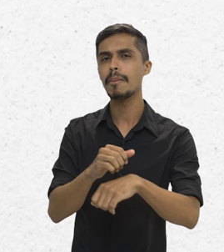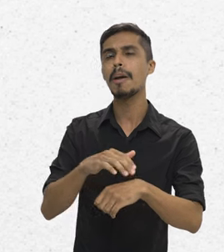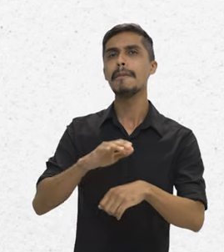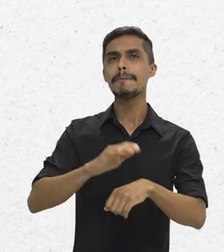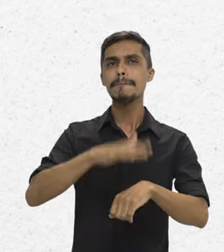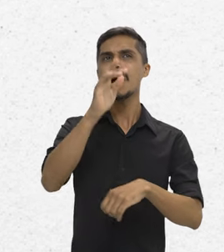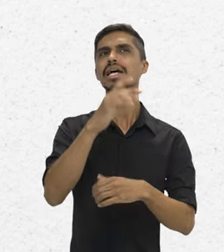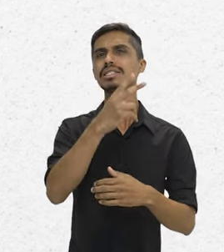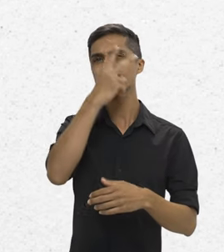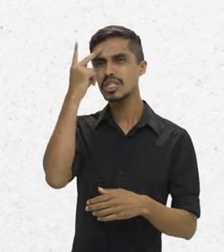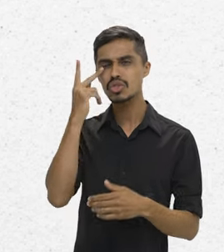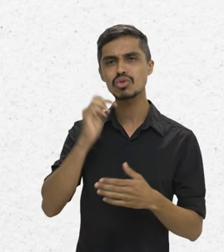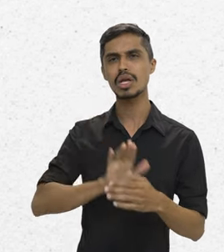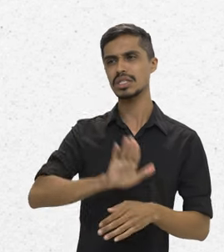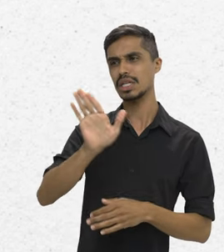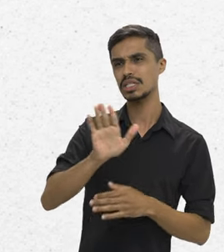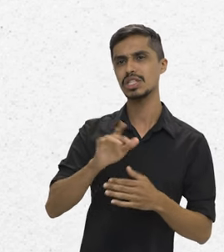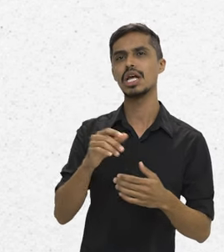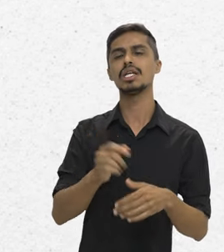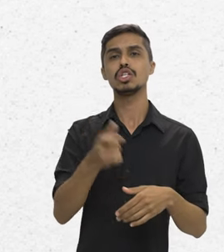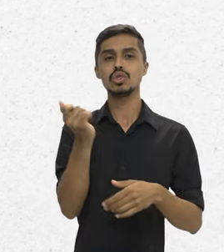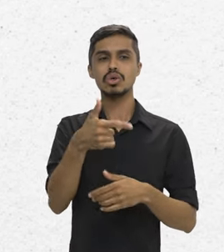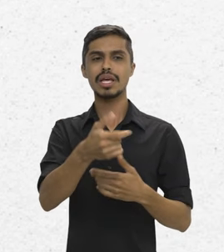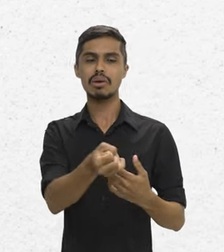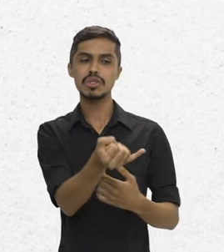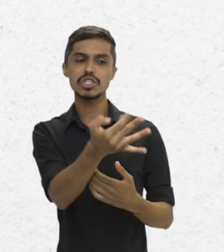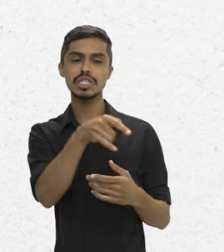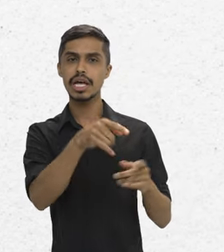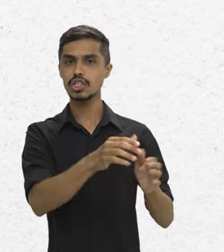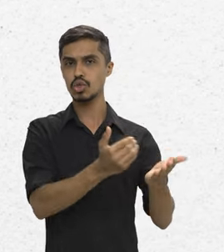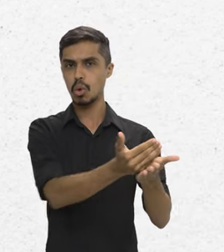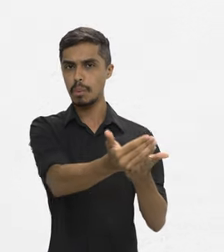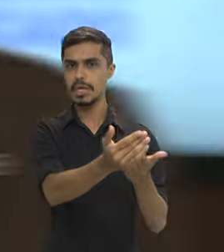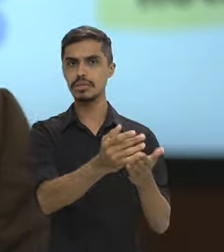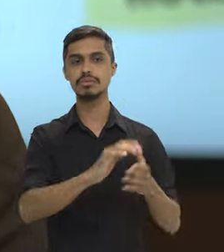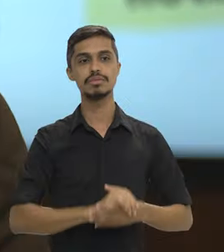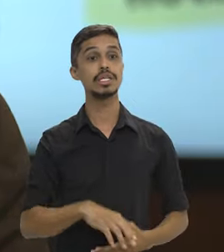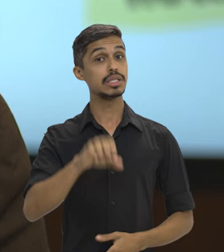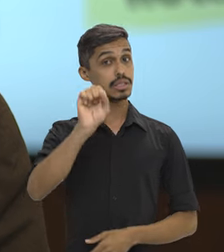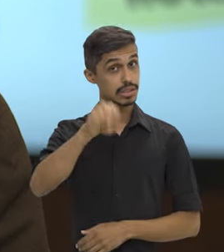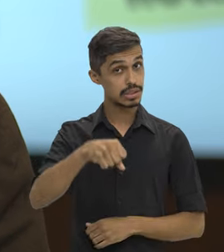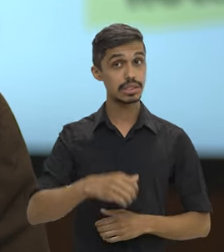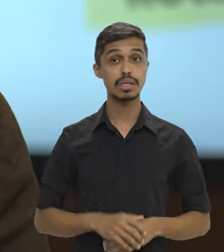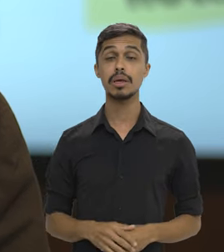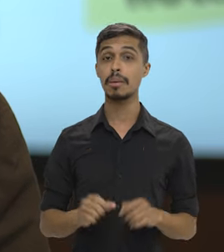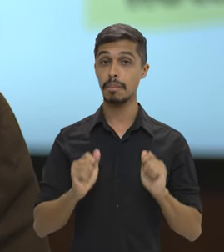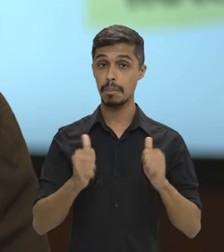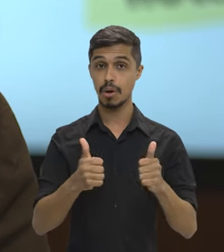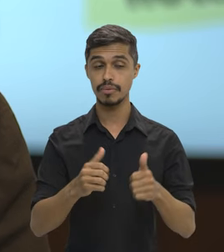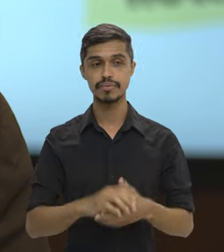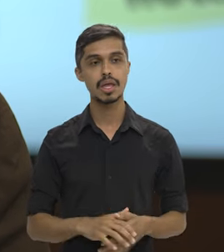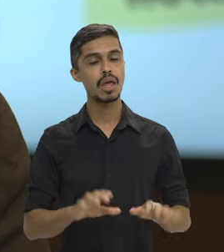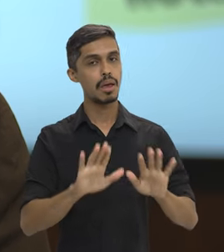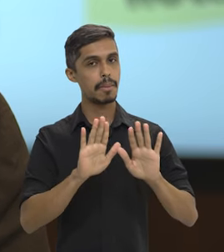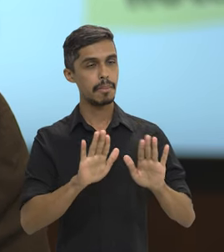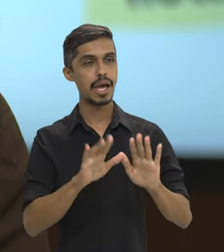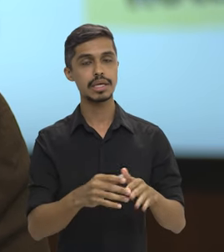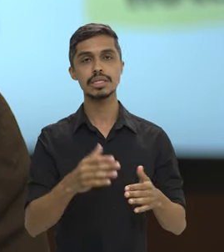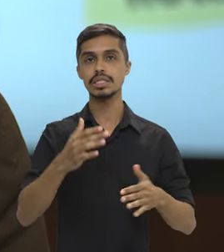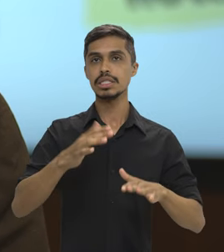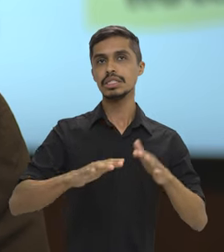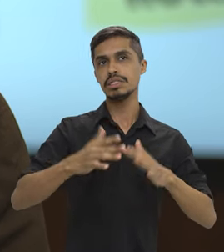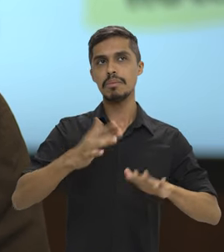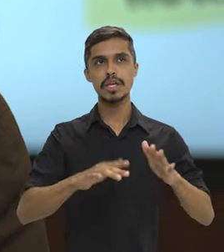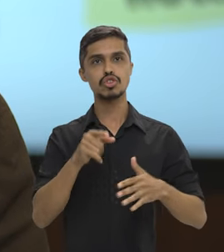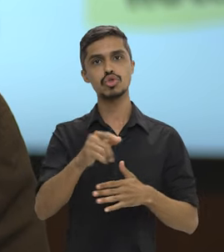chamados mais candidatos aprovados do que o número de vagas que foi previsto inicialmente? Sim, poderão. Aí depende do orçamento